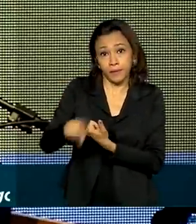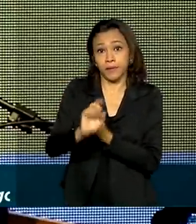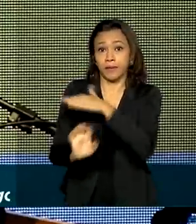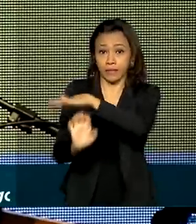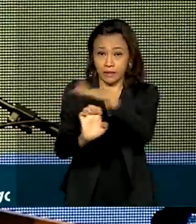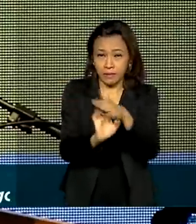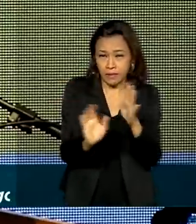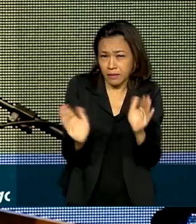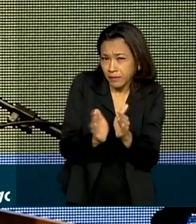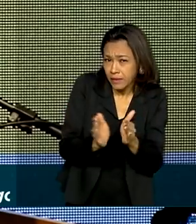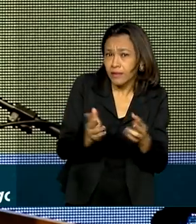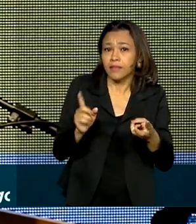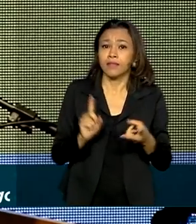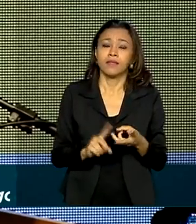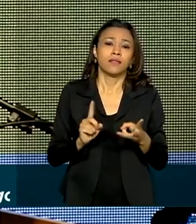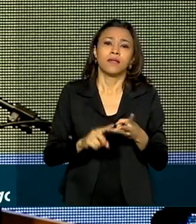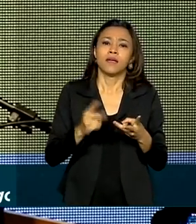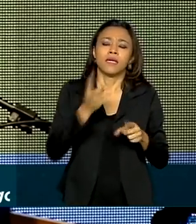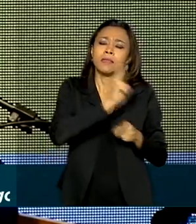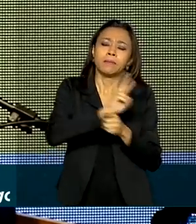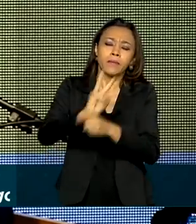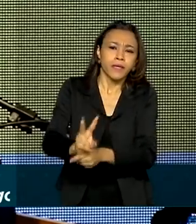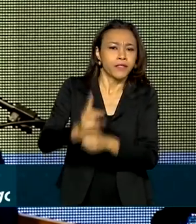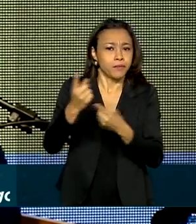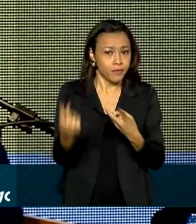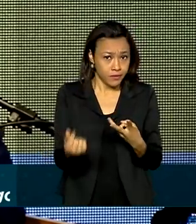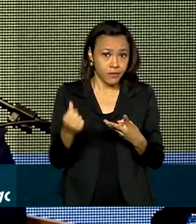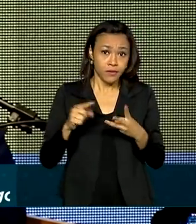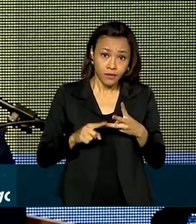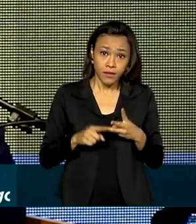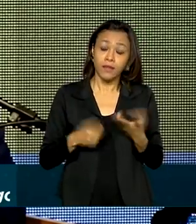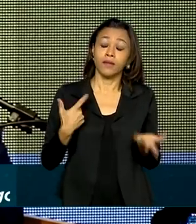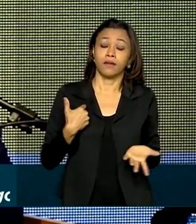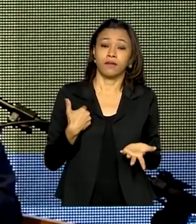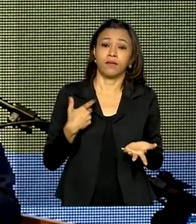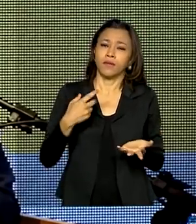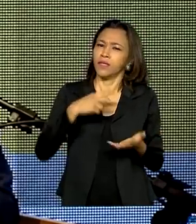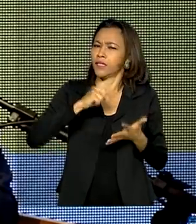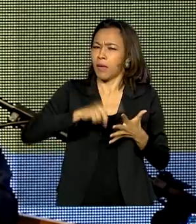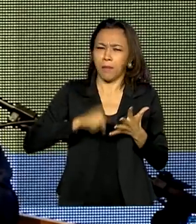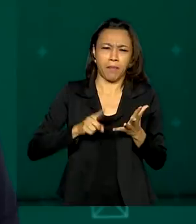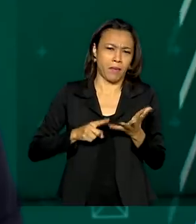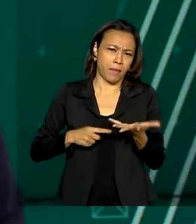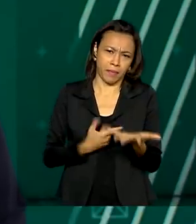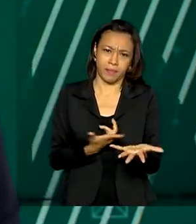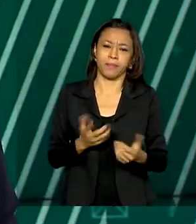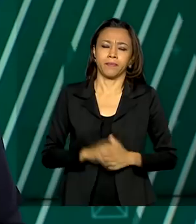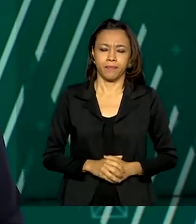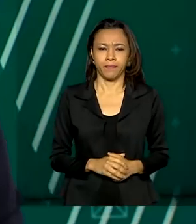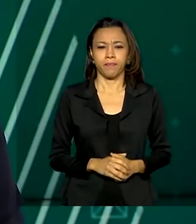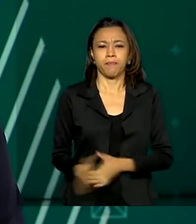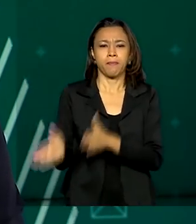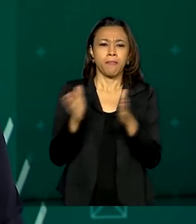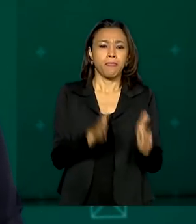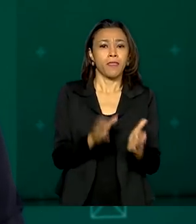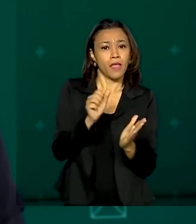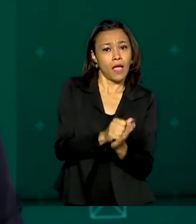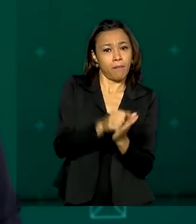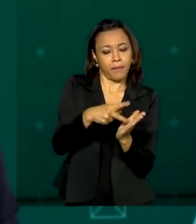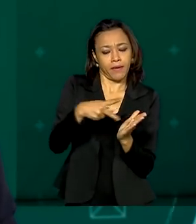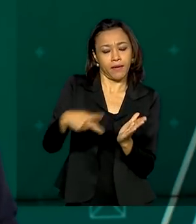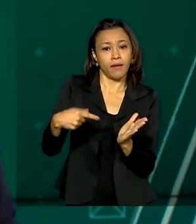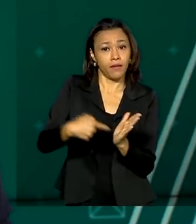por exemplo, mercado de crédito, com regulamentações adequadas e assim por diante. Pelo aplicativo